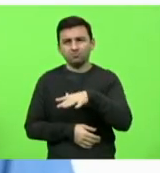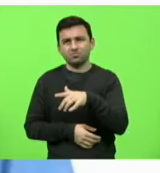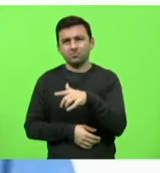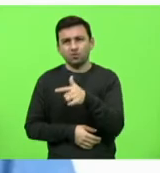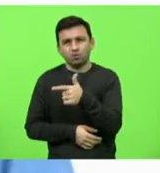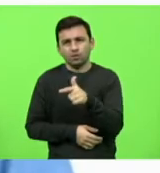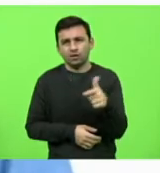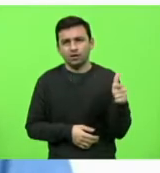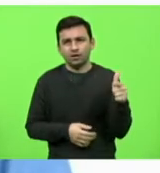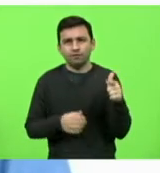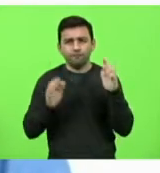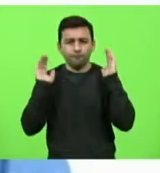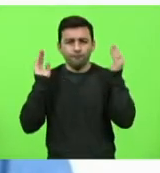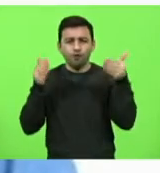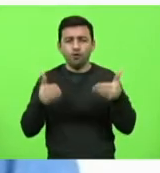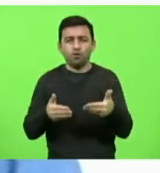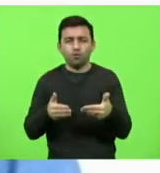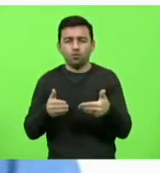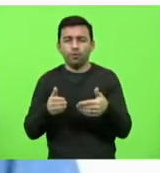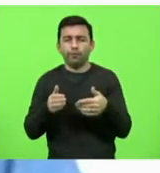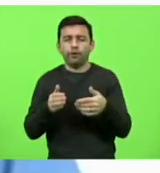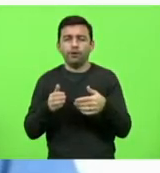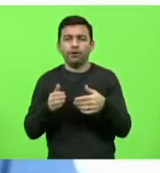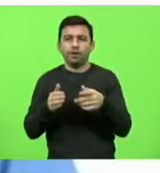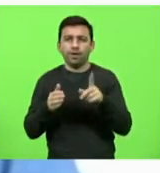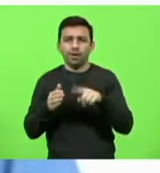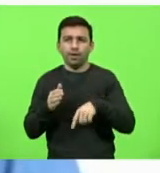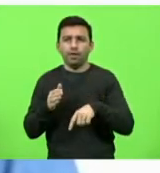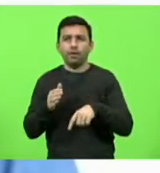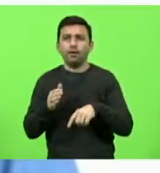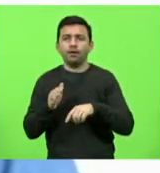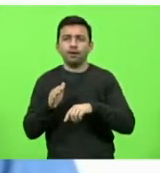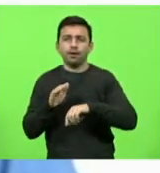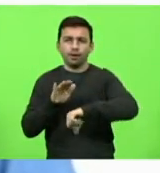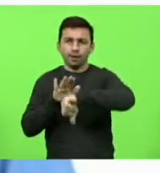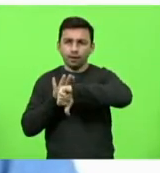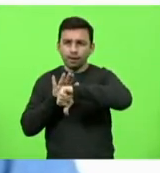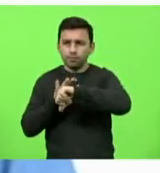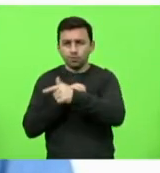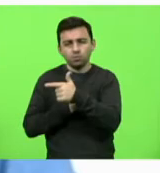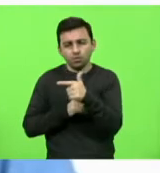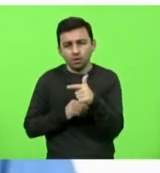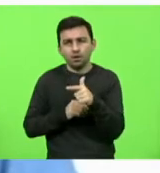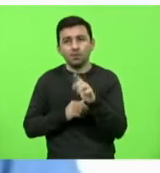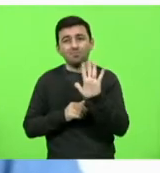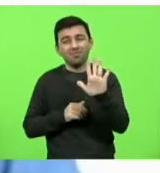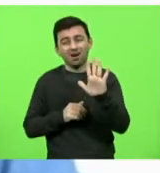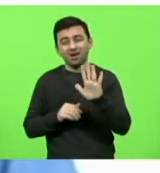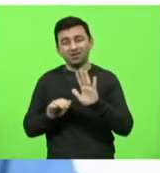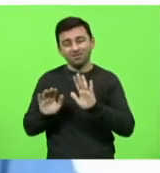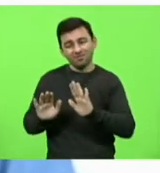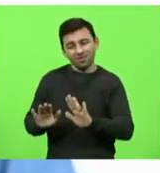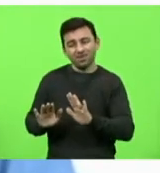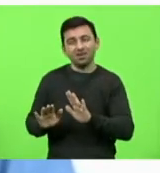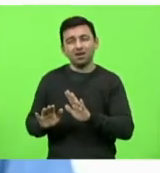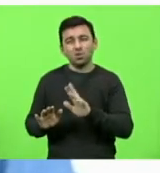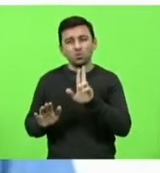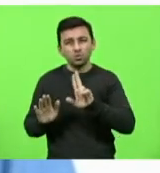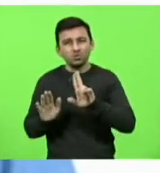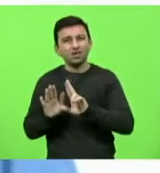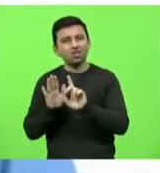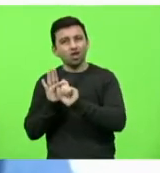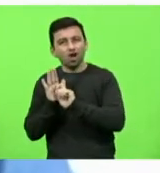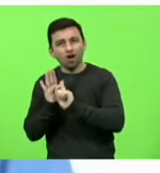voltada à ação criminosa, mas a forma com que estão ali, e muitas vezes pelo uso de drogas,